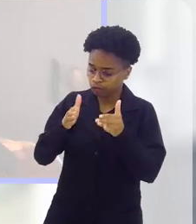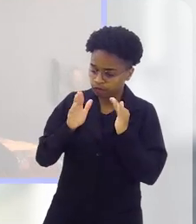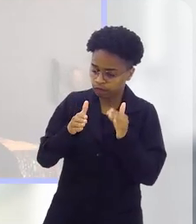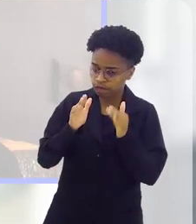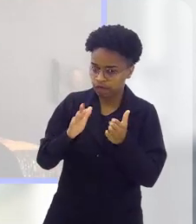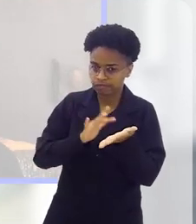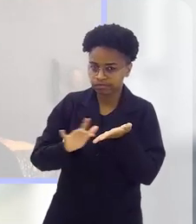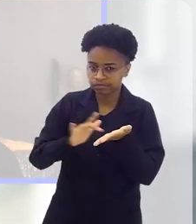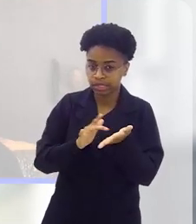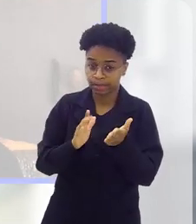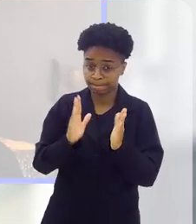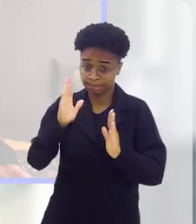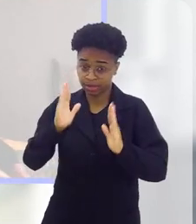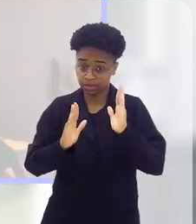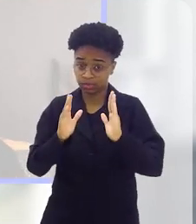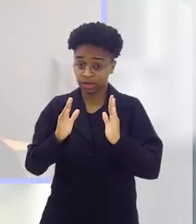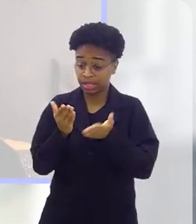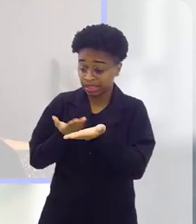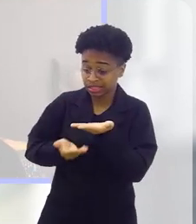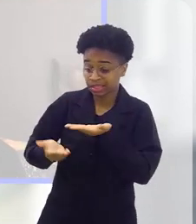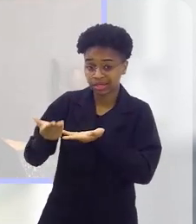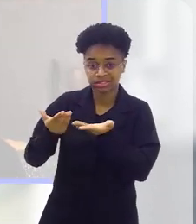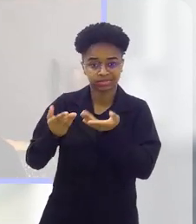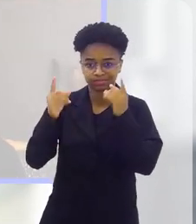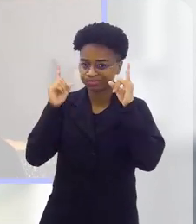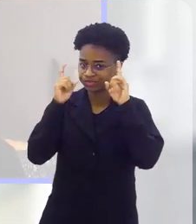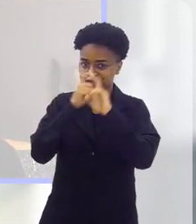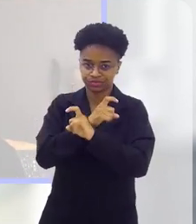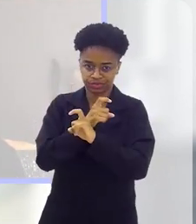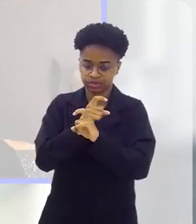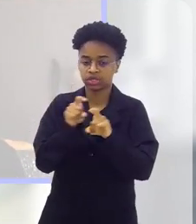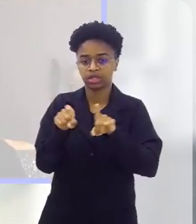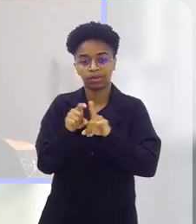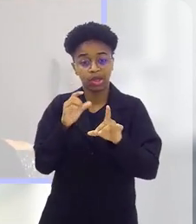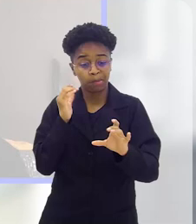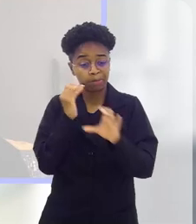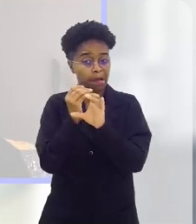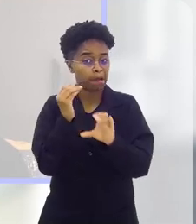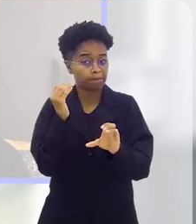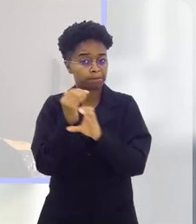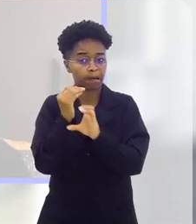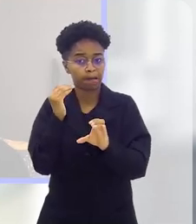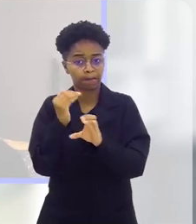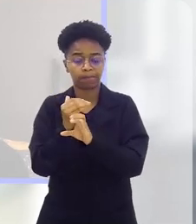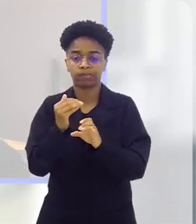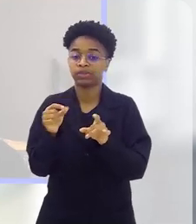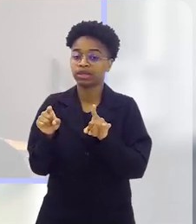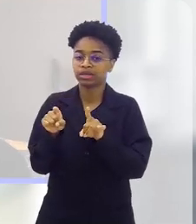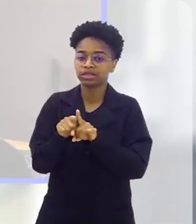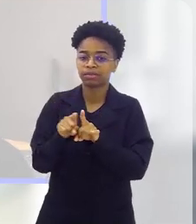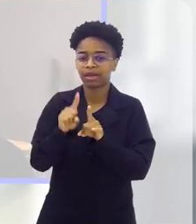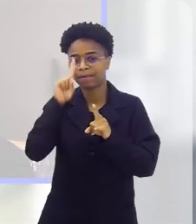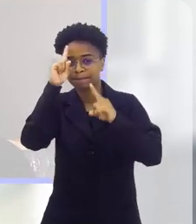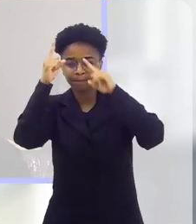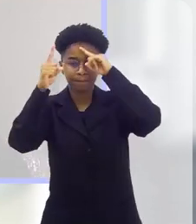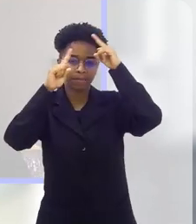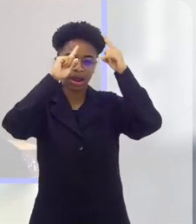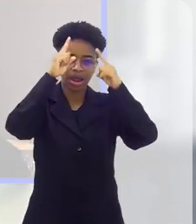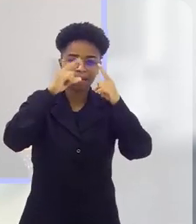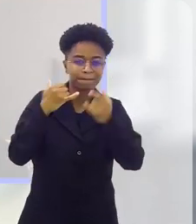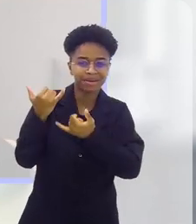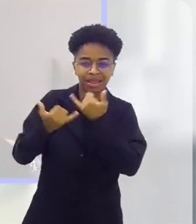telas nesse momento, a interação fica comprometida, a comunicação fica comprometida, a